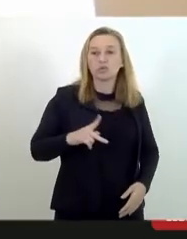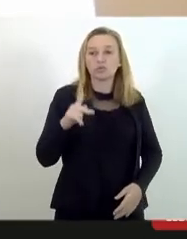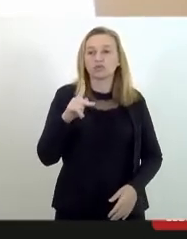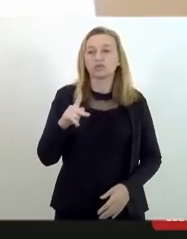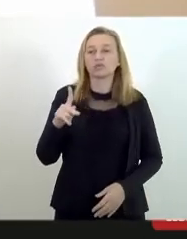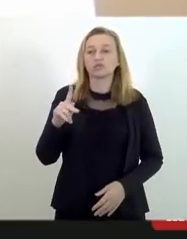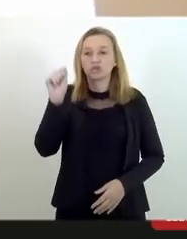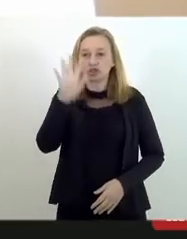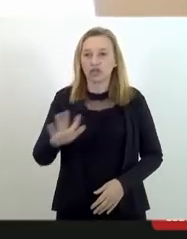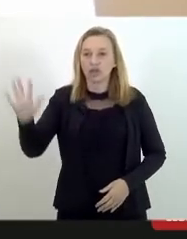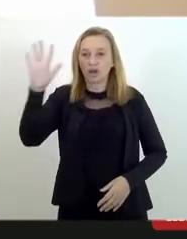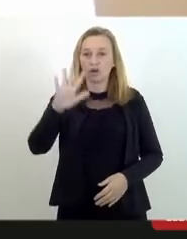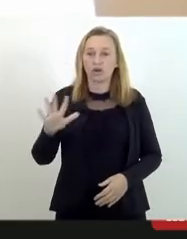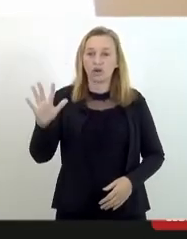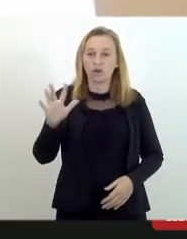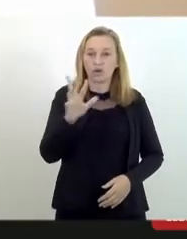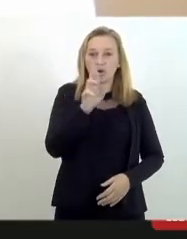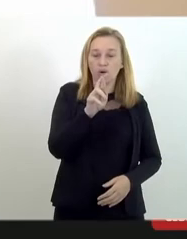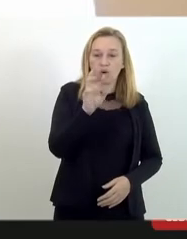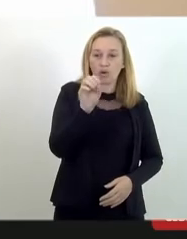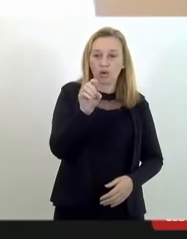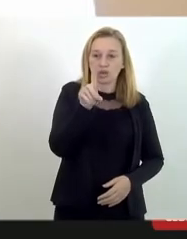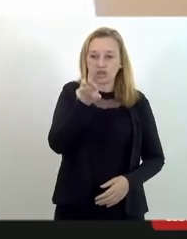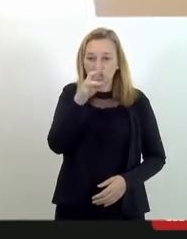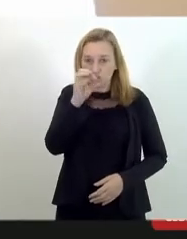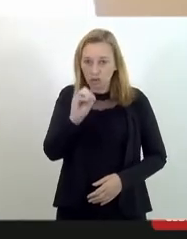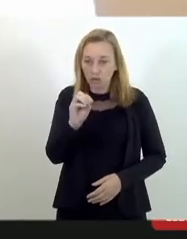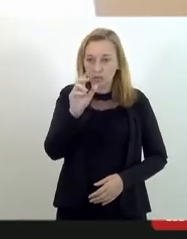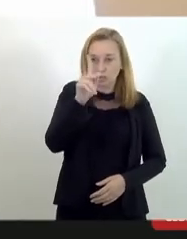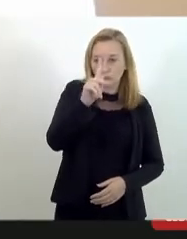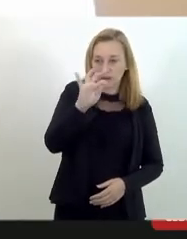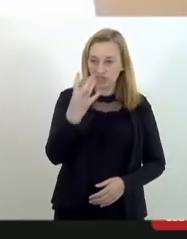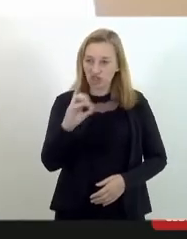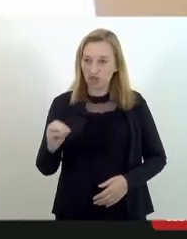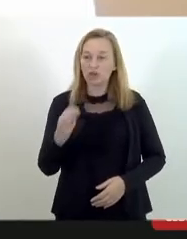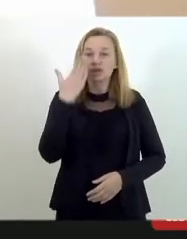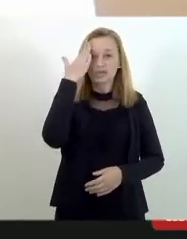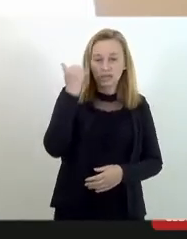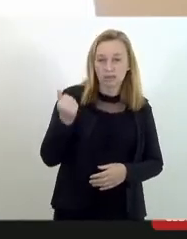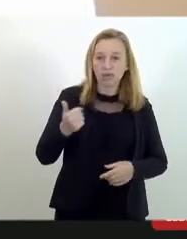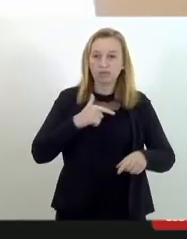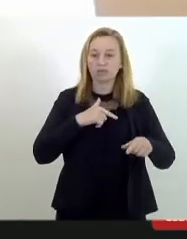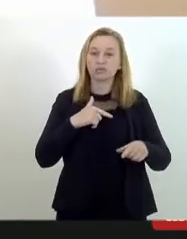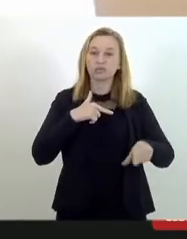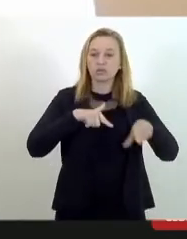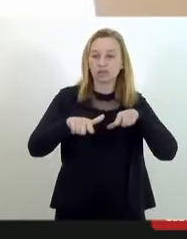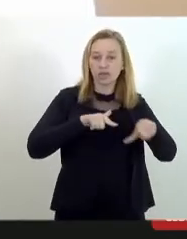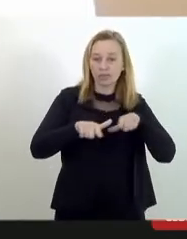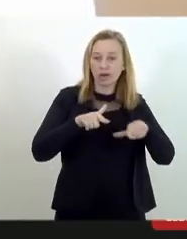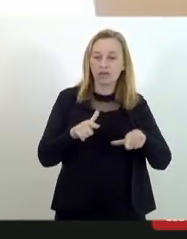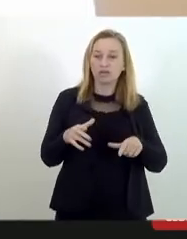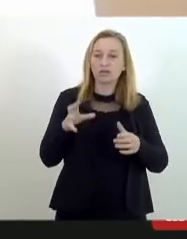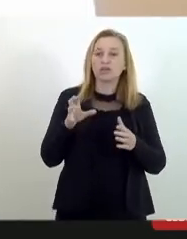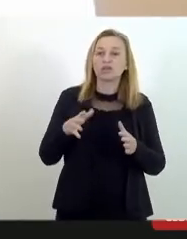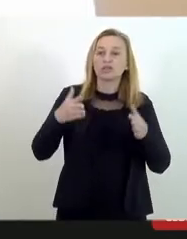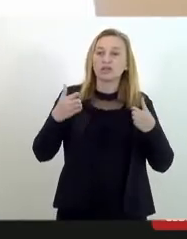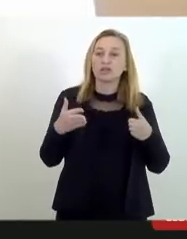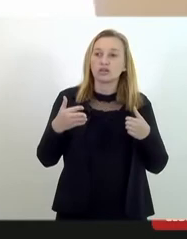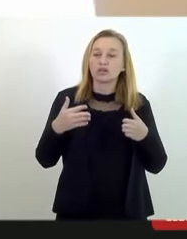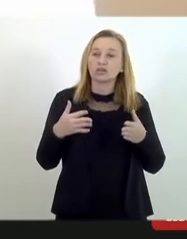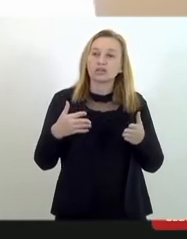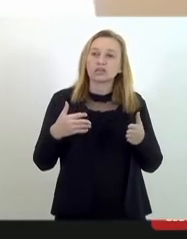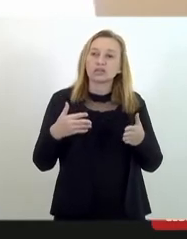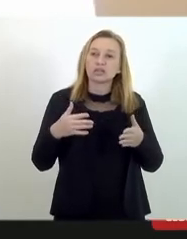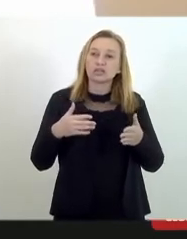Rodrigo Pacheco, a todas as deputadas e ao deputado. Nós sabemos o papel central da Alerja quanto bastião